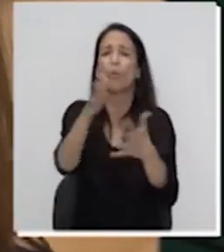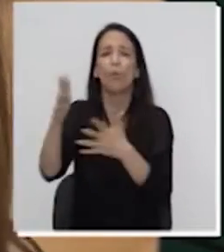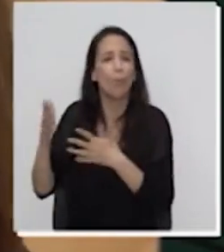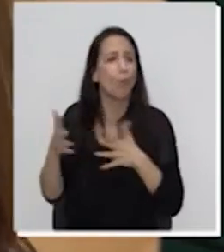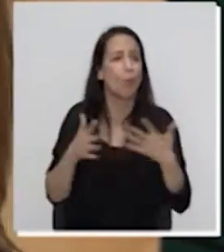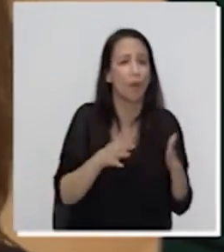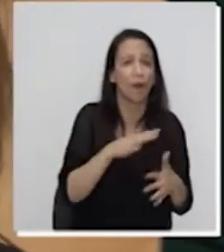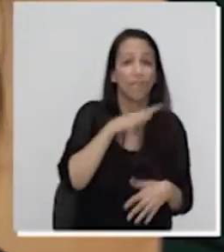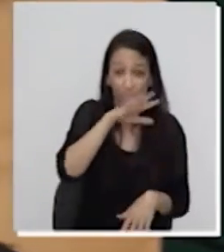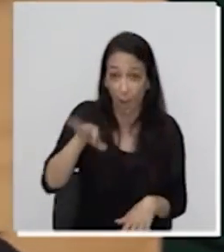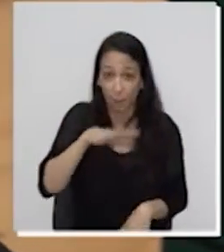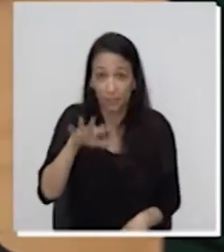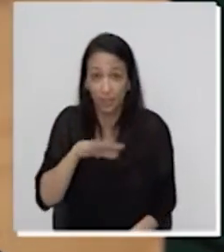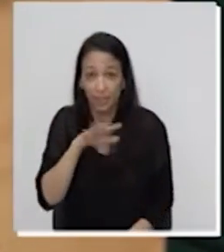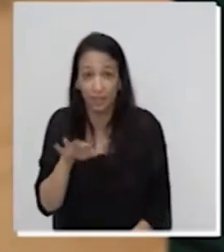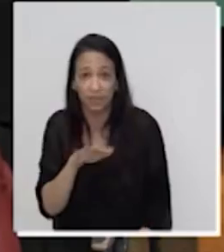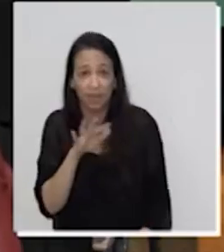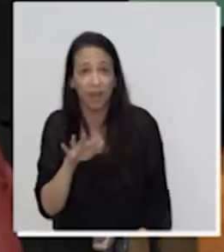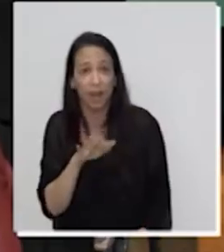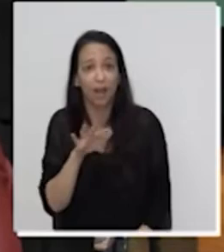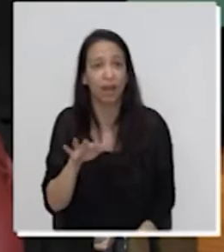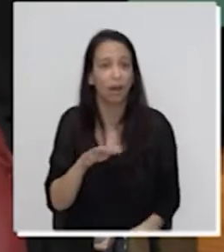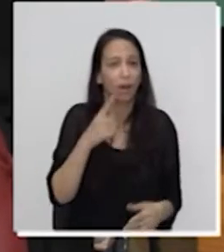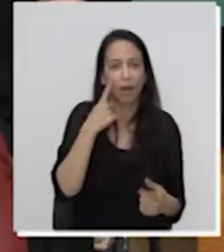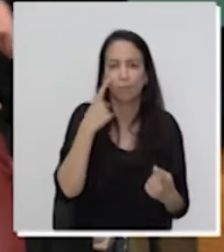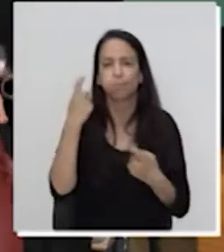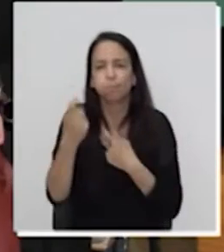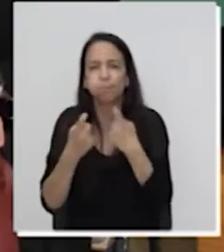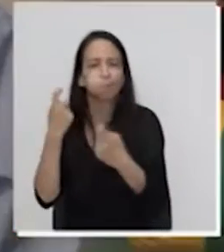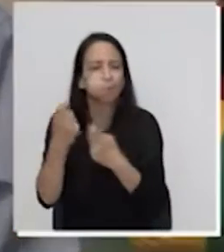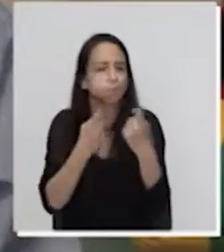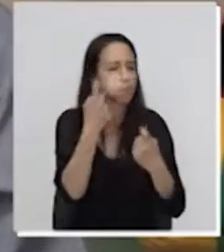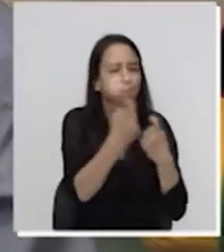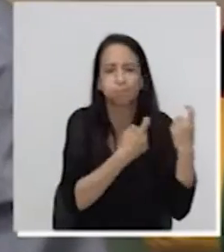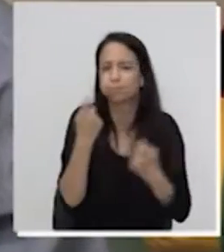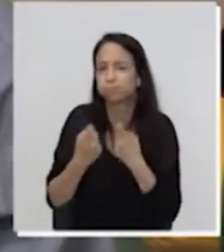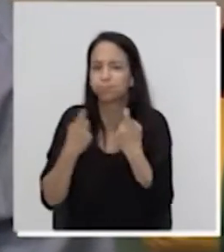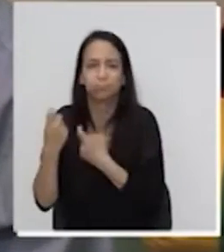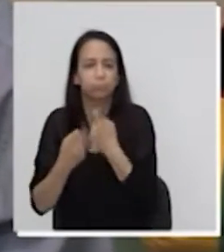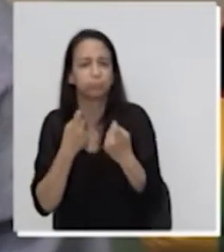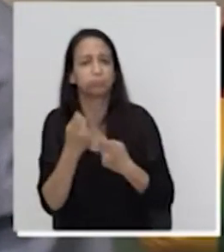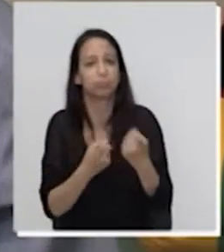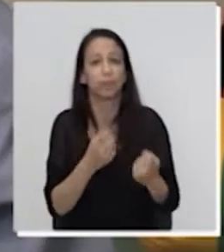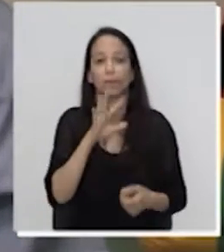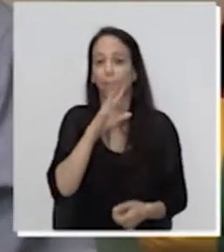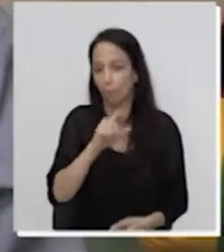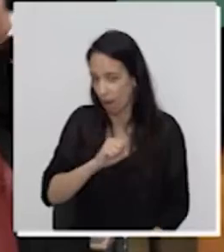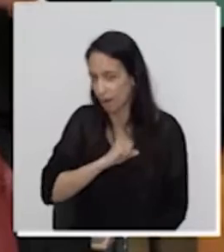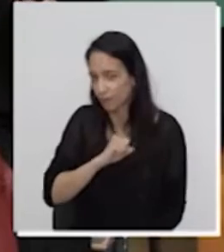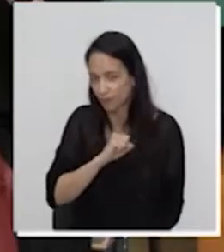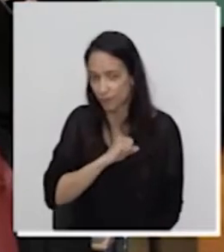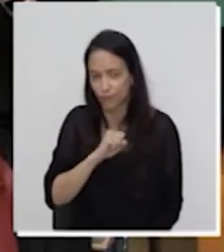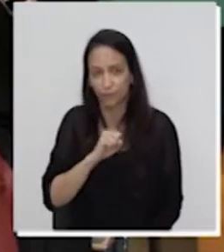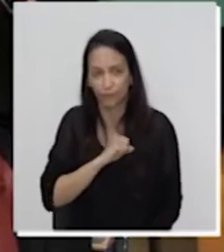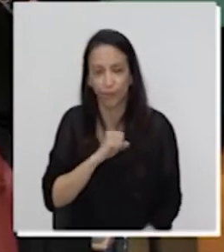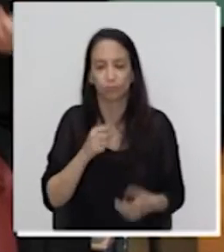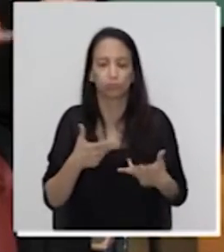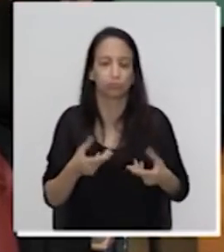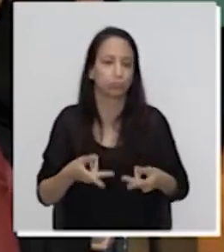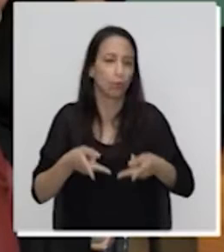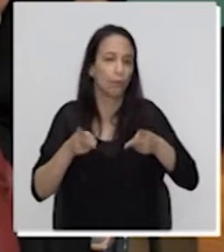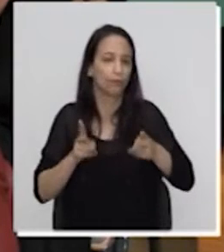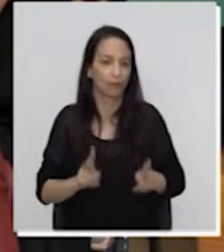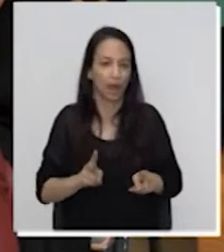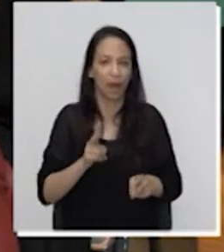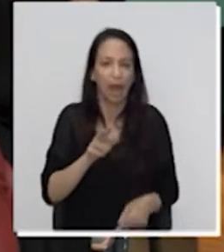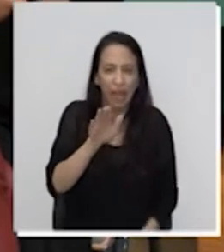família sem demora a procurá-lo. A minha mãe debaixo do sofá. Anda cá,